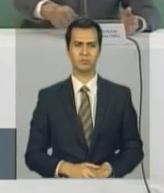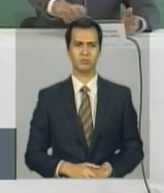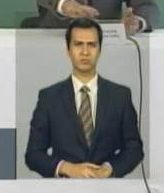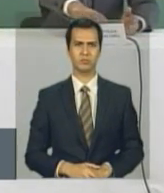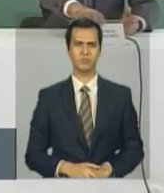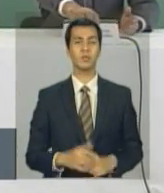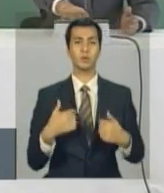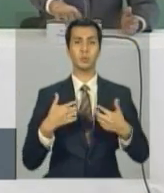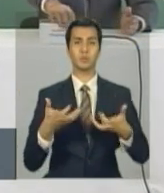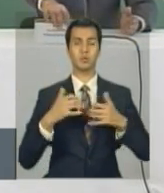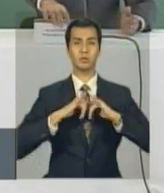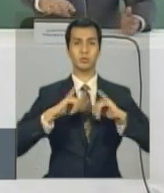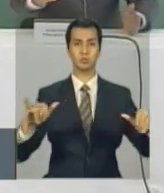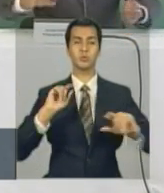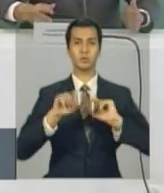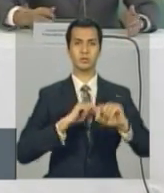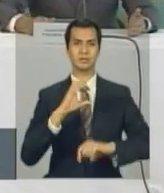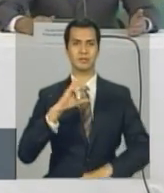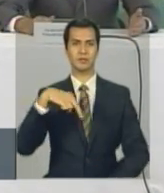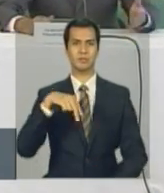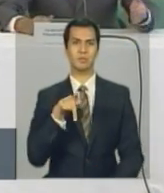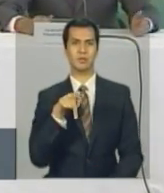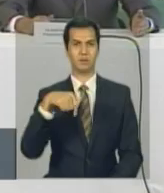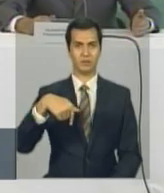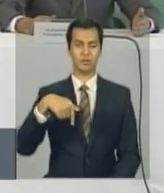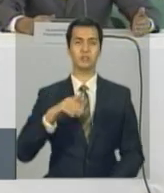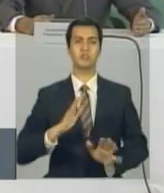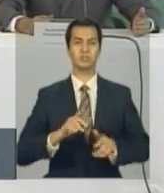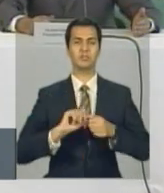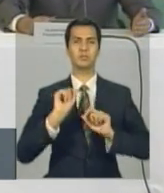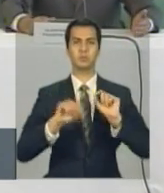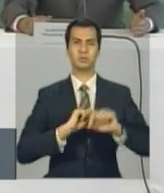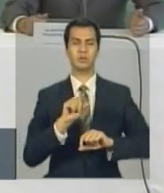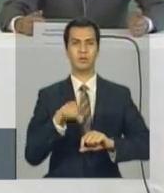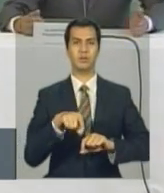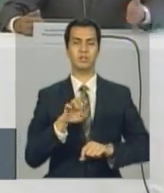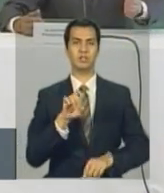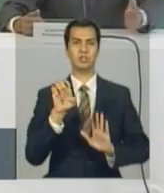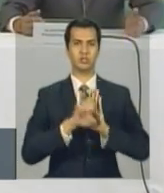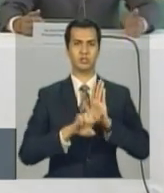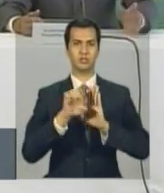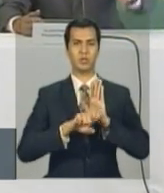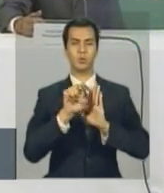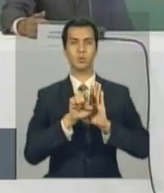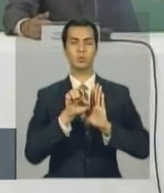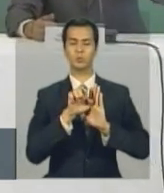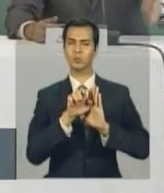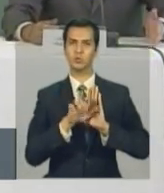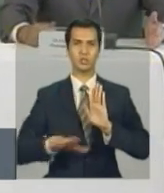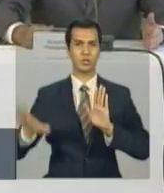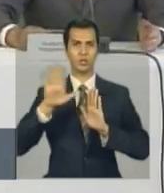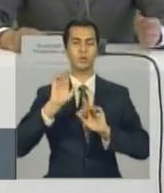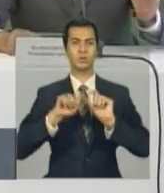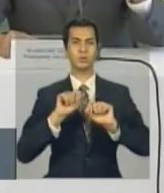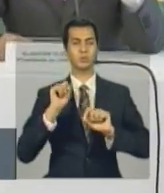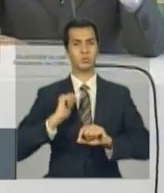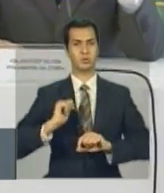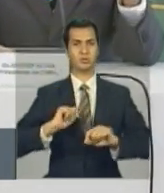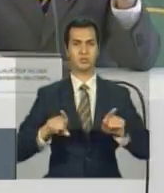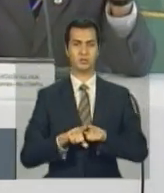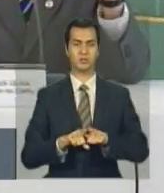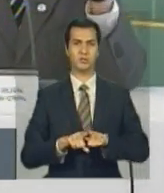primeira mão uma ação que o CNPq já está fazendo no Edital Universal e vai passar a fazer agora em todos os seus editais, inclusive de bolsistas,